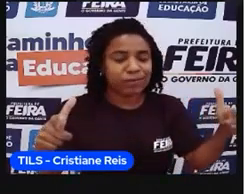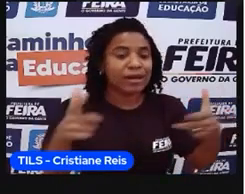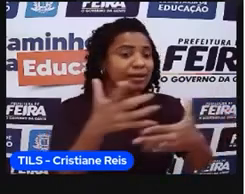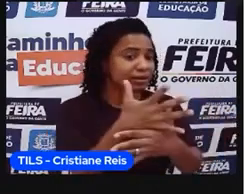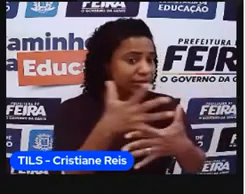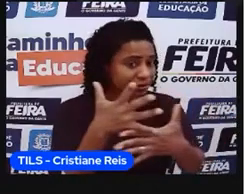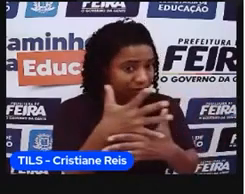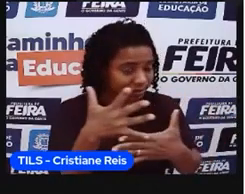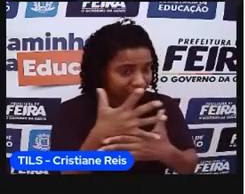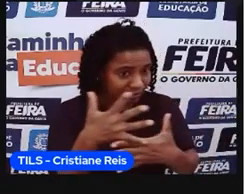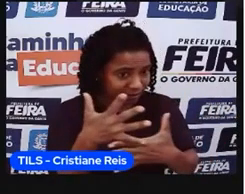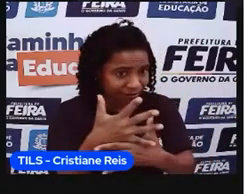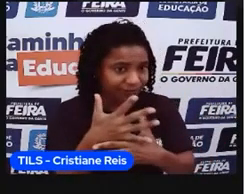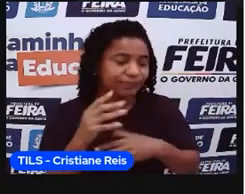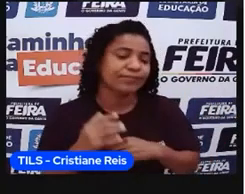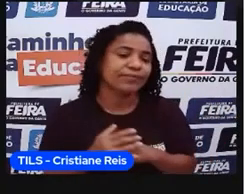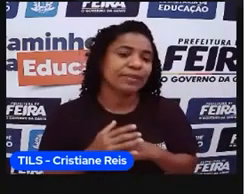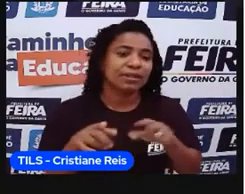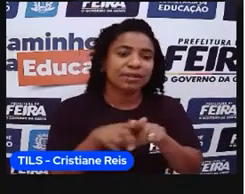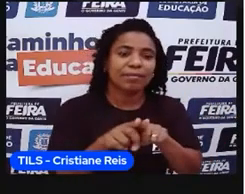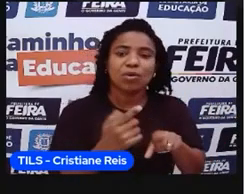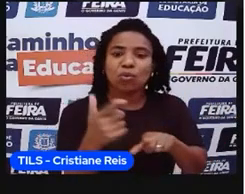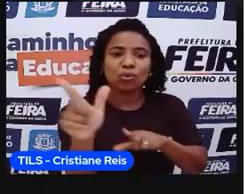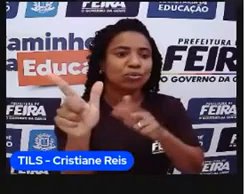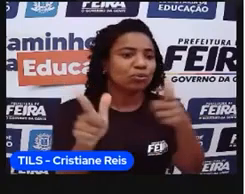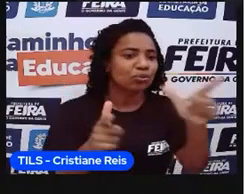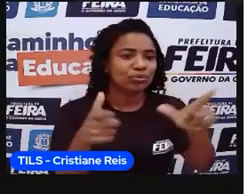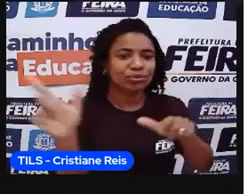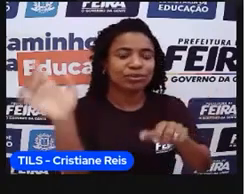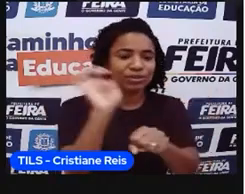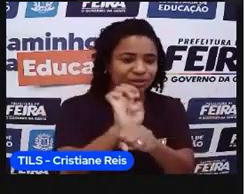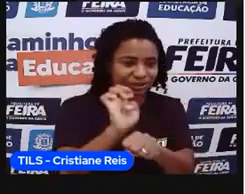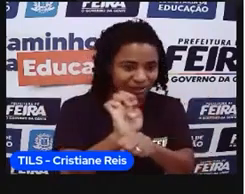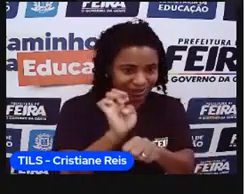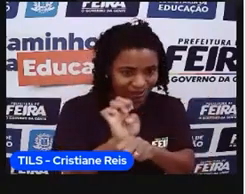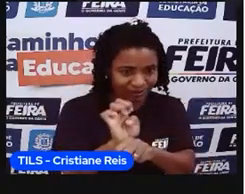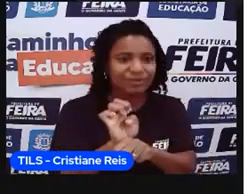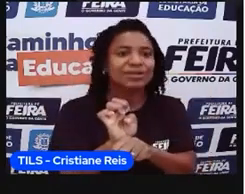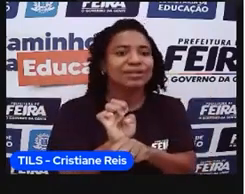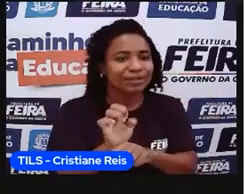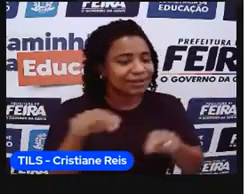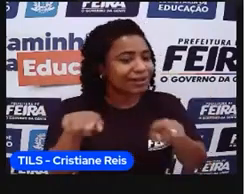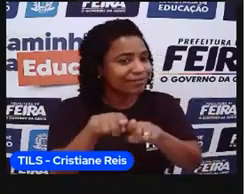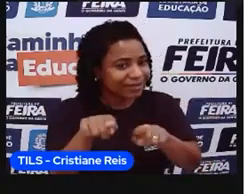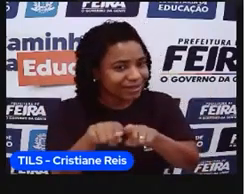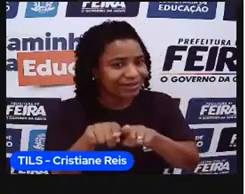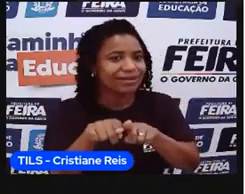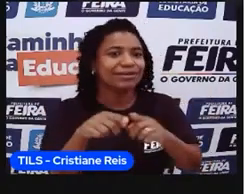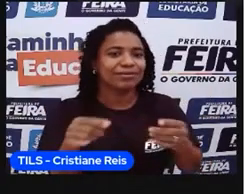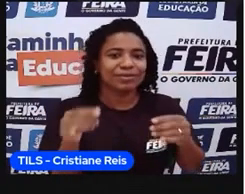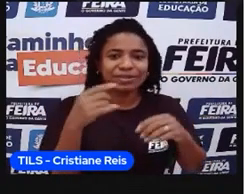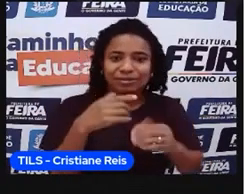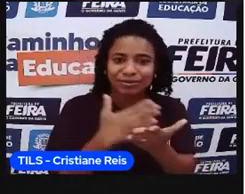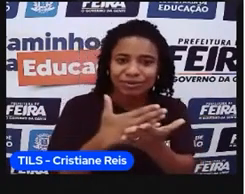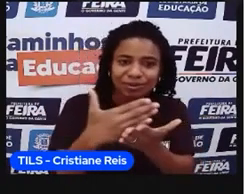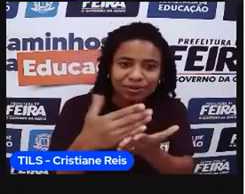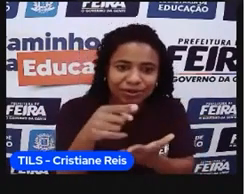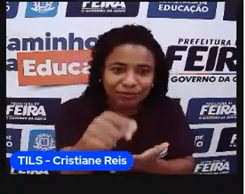também, né, nos outros estados, e aí, consequentemente, as missões, né, que essas setas aqui,